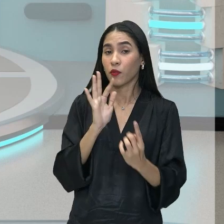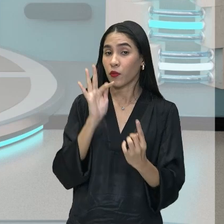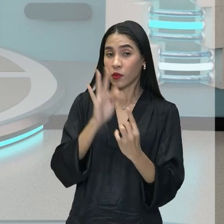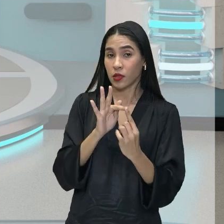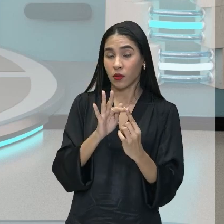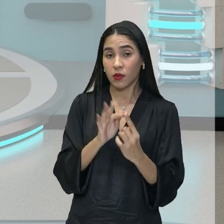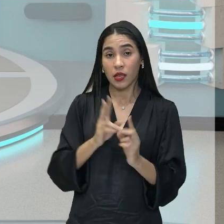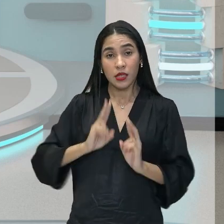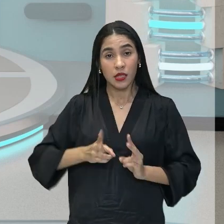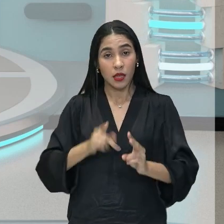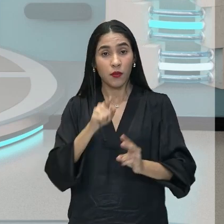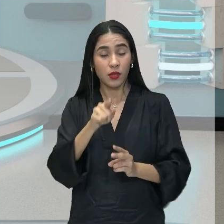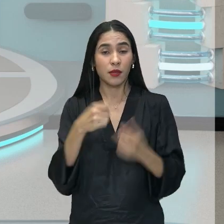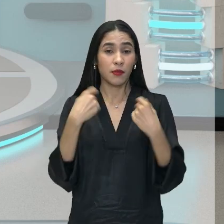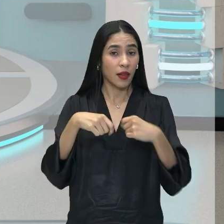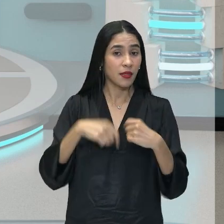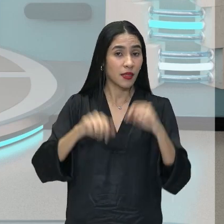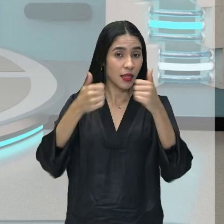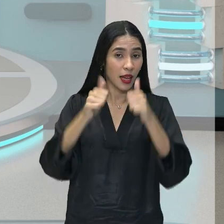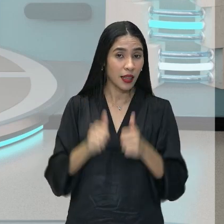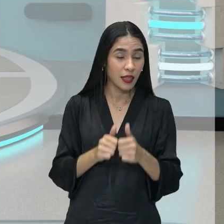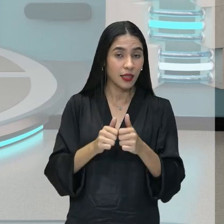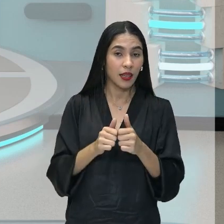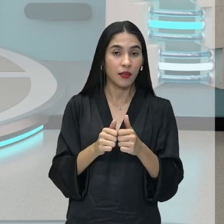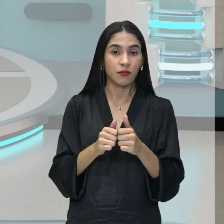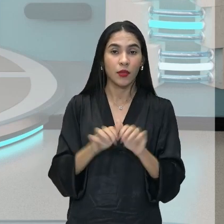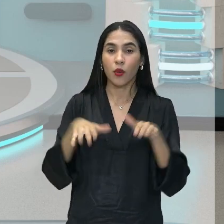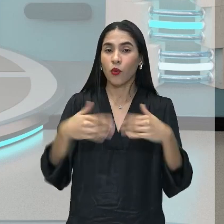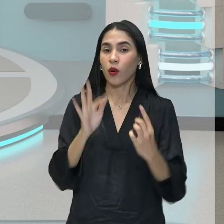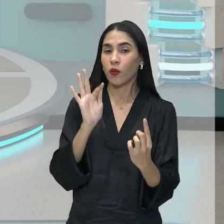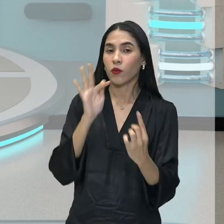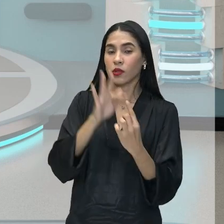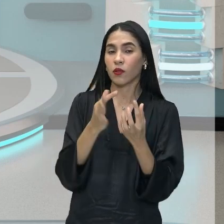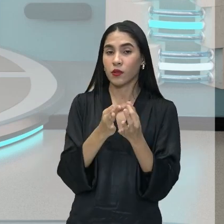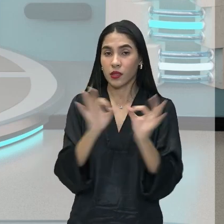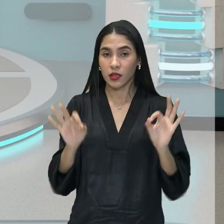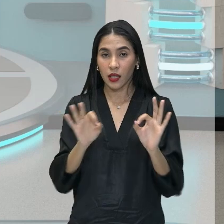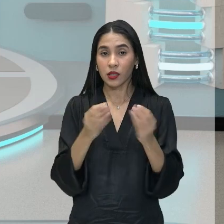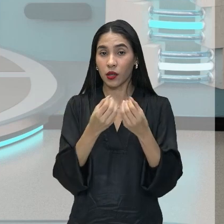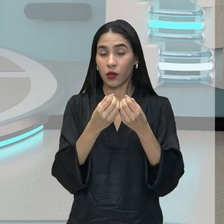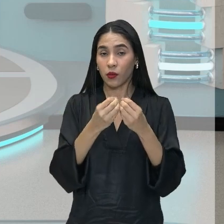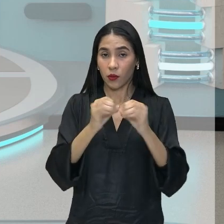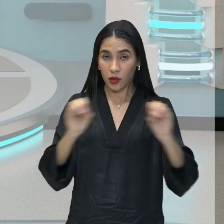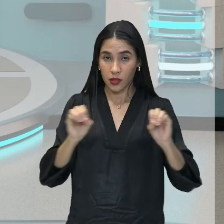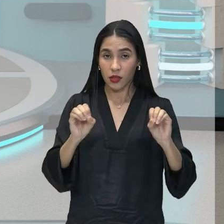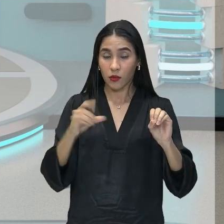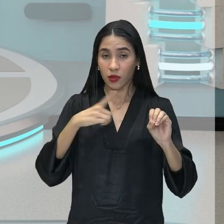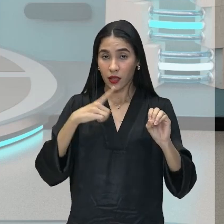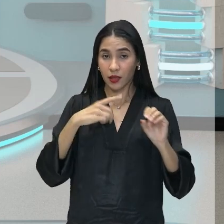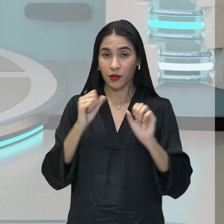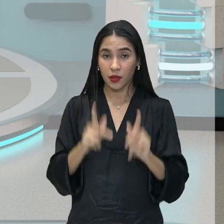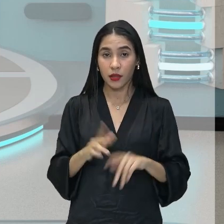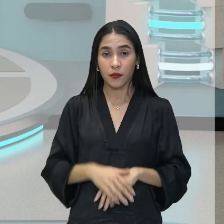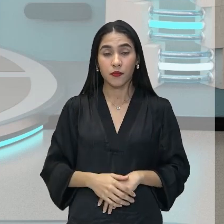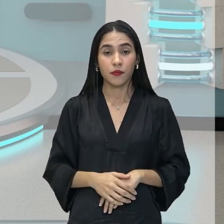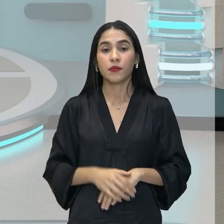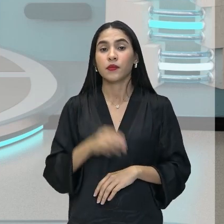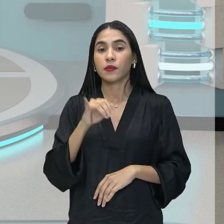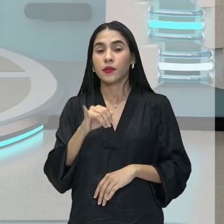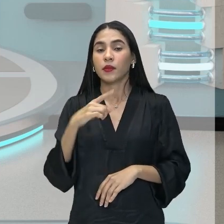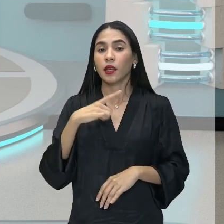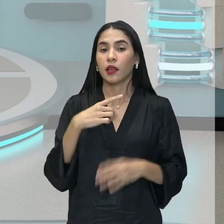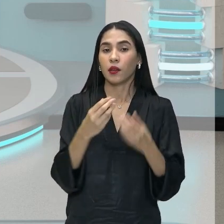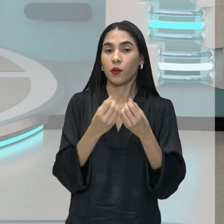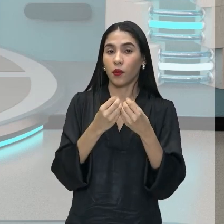Sempre você vai ter que analisar para verificar a função sintática que essa oração exerce. Então, quando nós temos